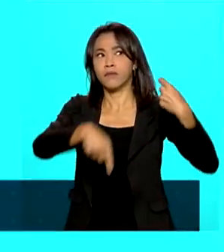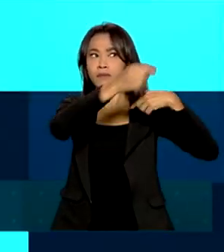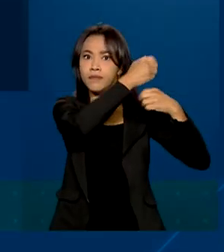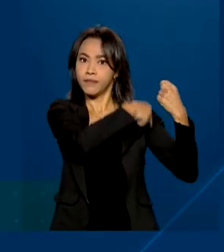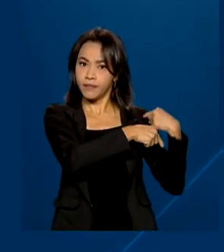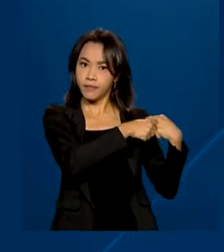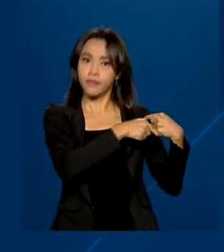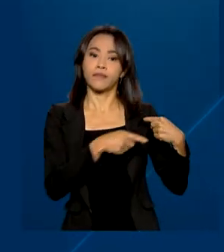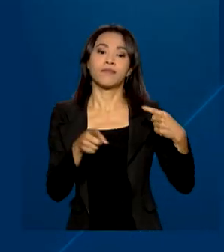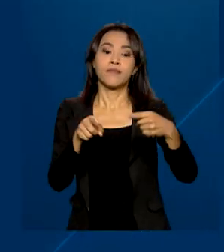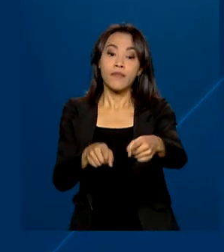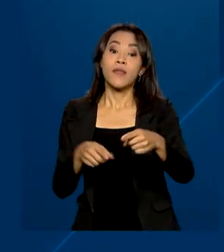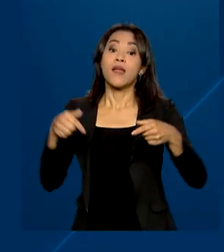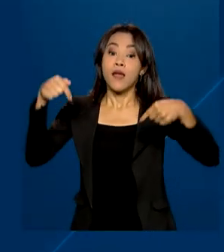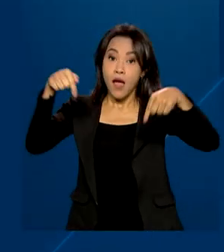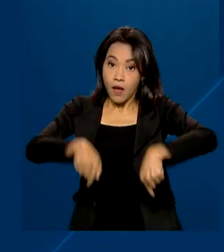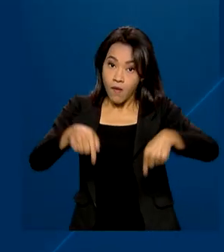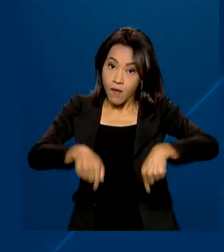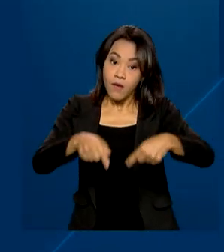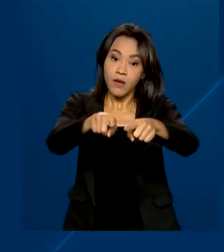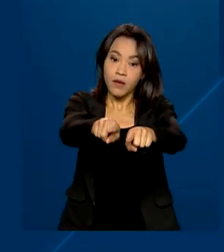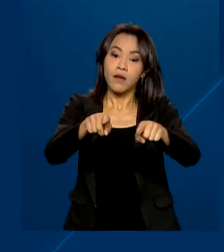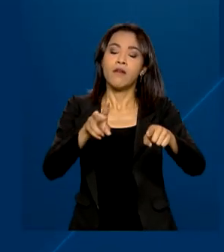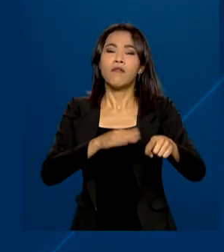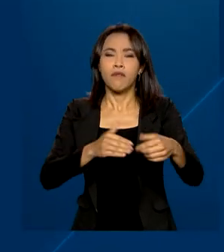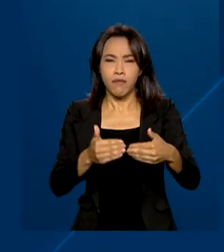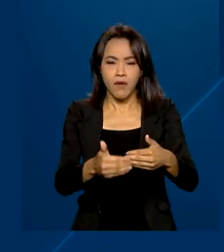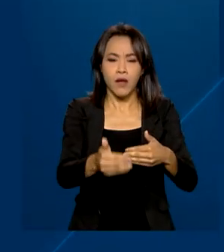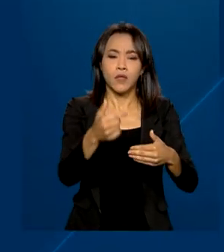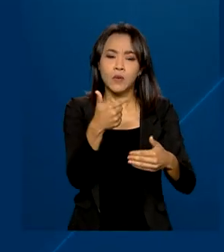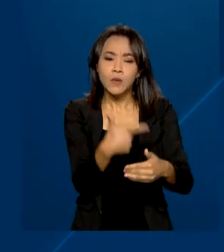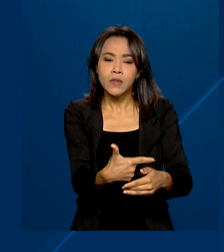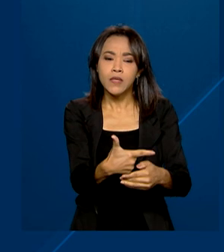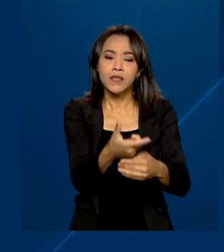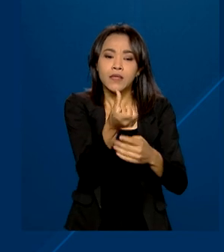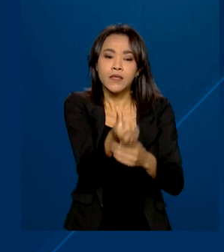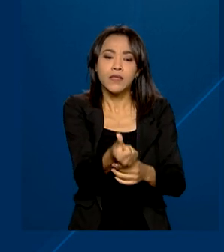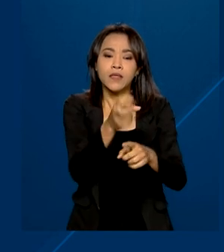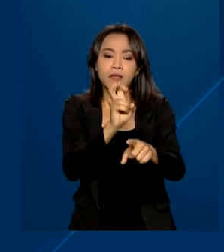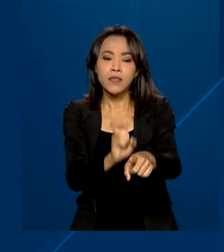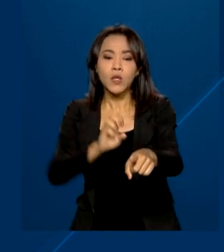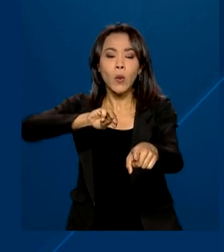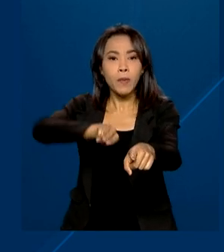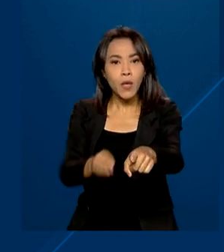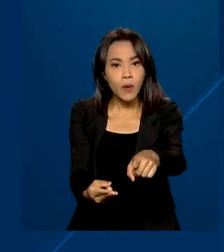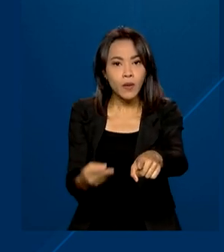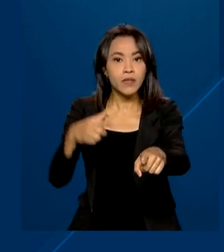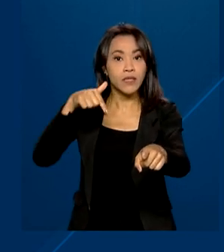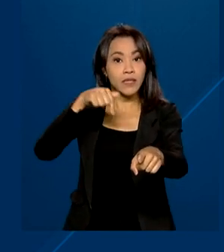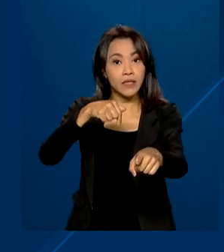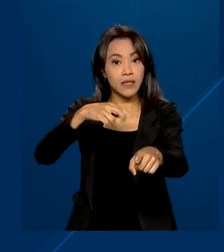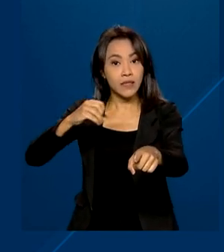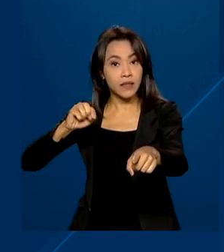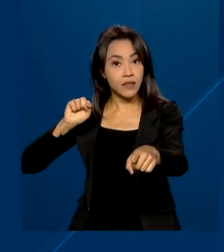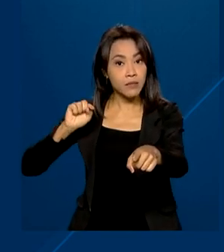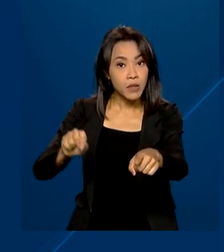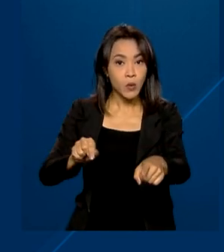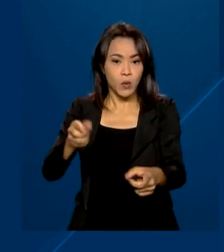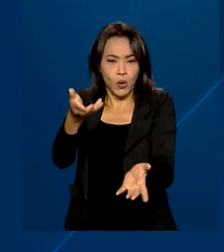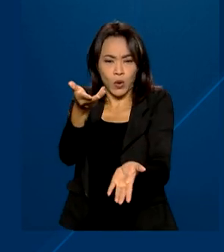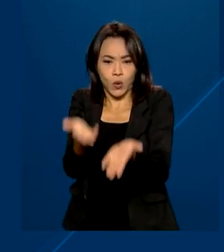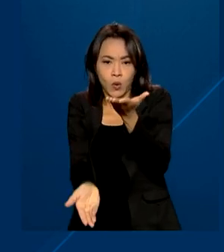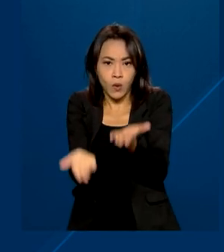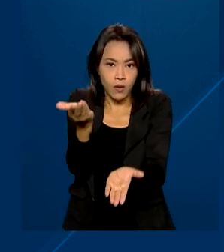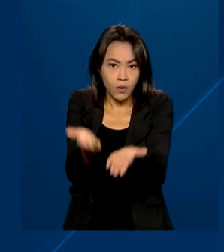A produção de grãos na safra atual deve chegar a 265 milhões e 700 mil toneladas.